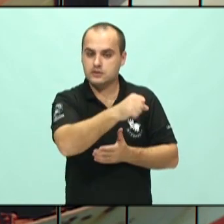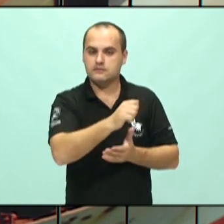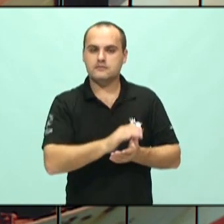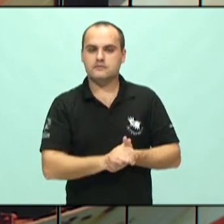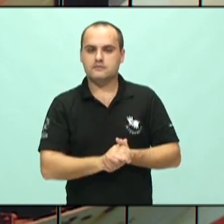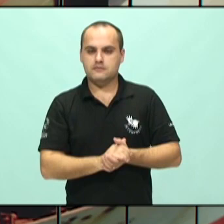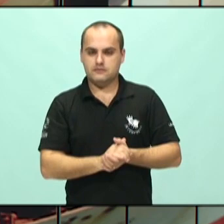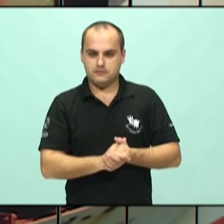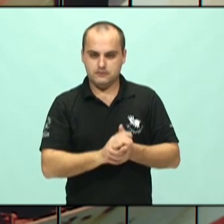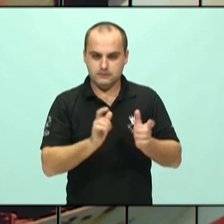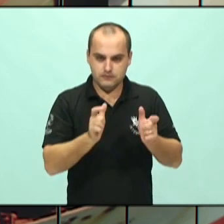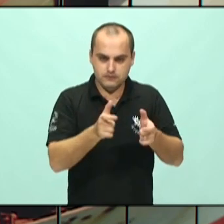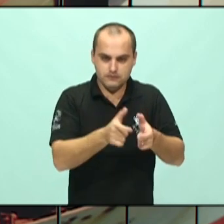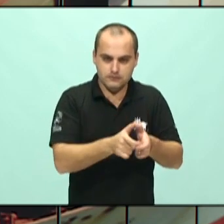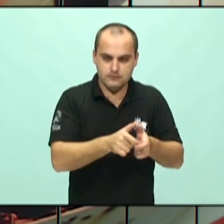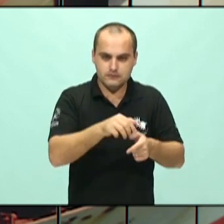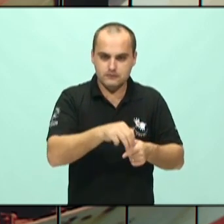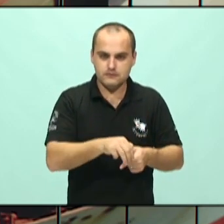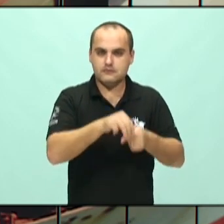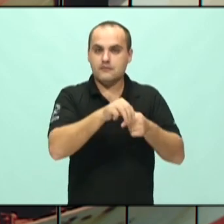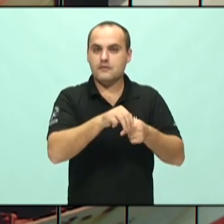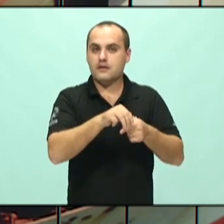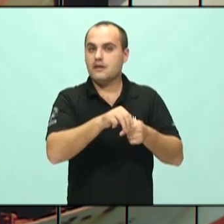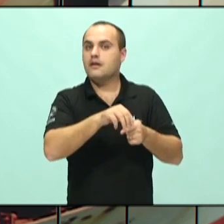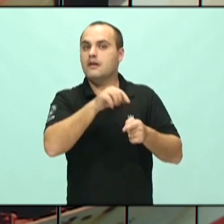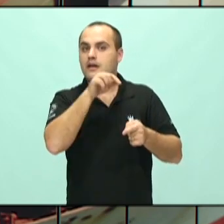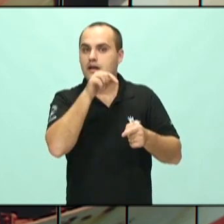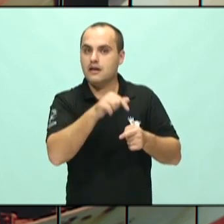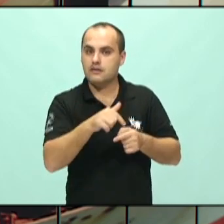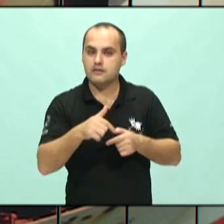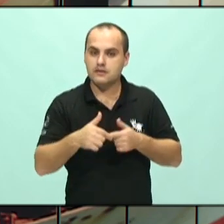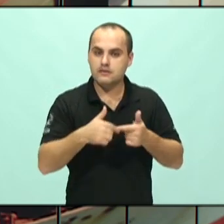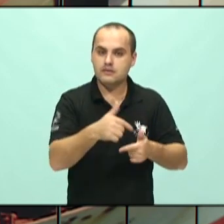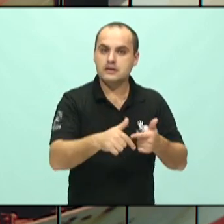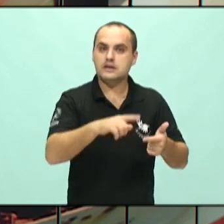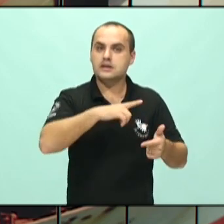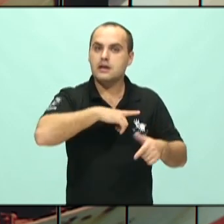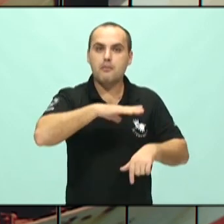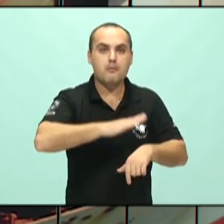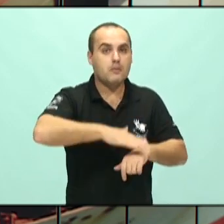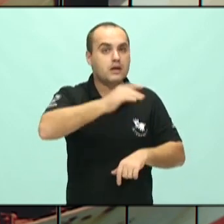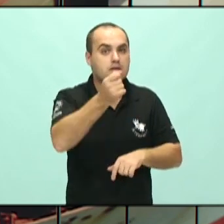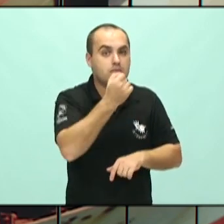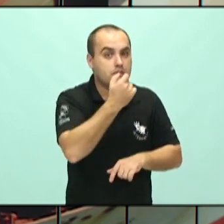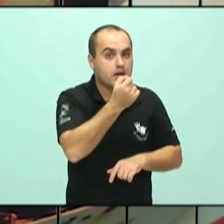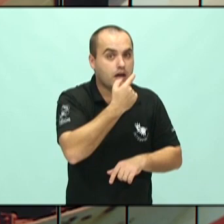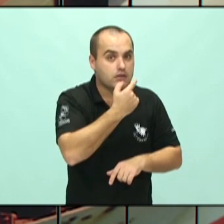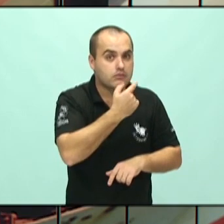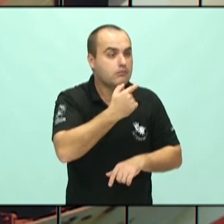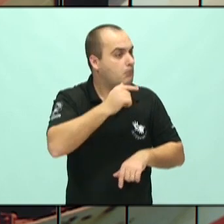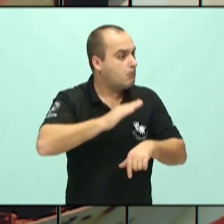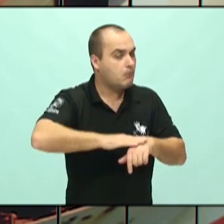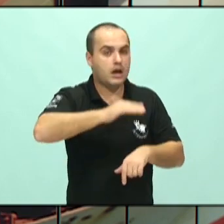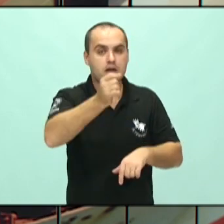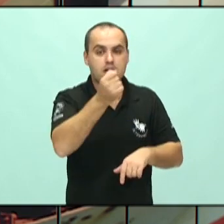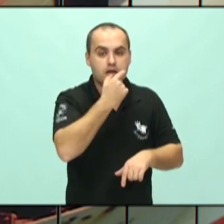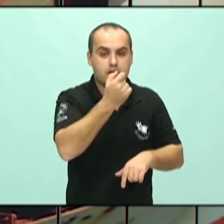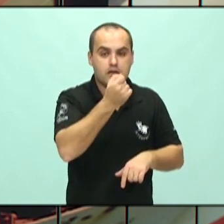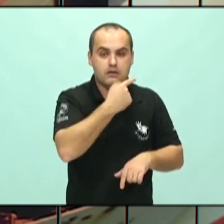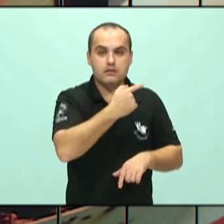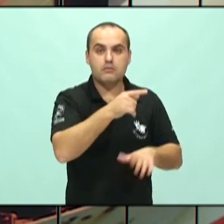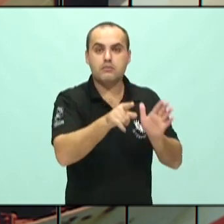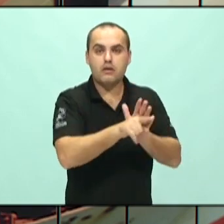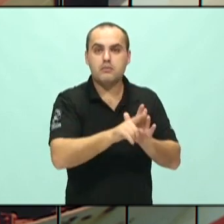menores municípios que eu trabalhei foi um dos lugares que eu vi mais medicações, né? Tinha mais medicações ao seu